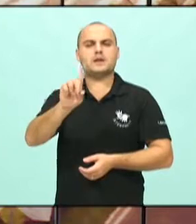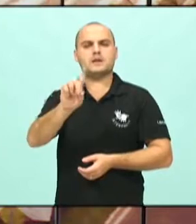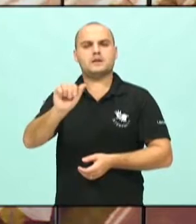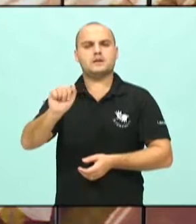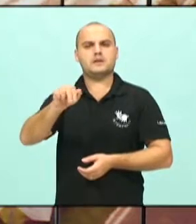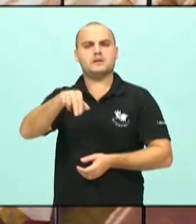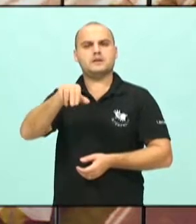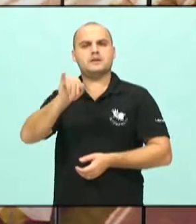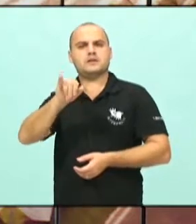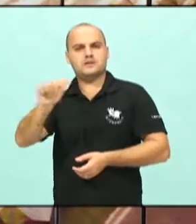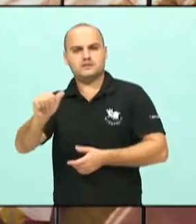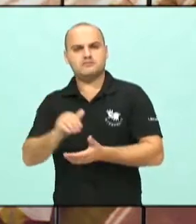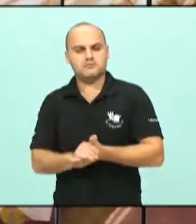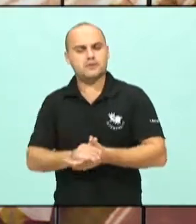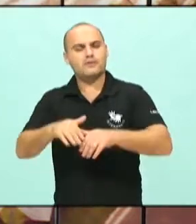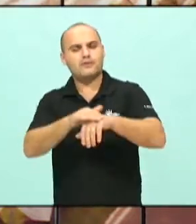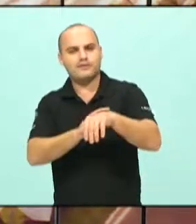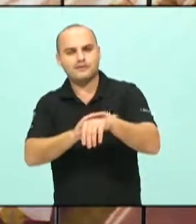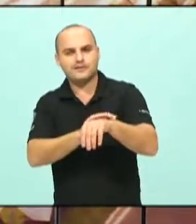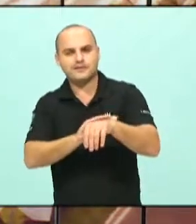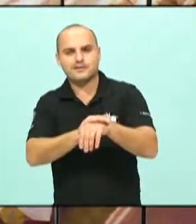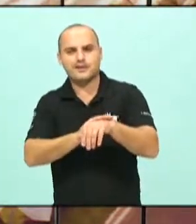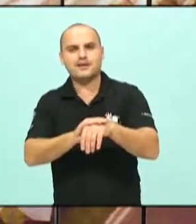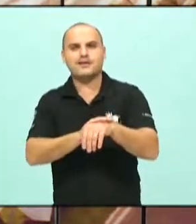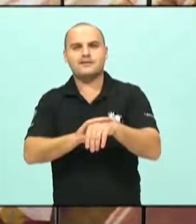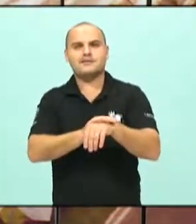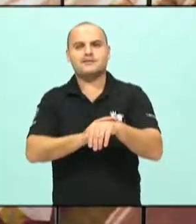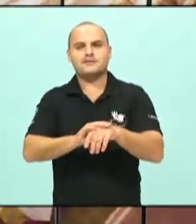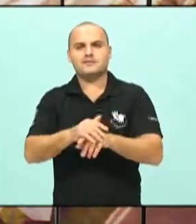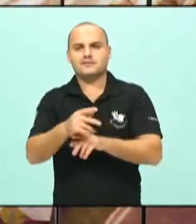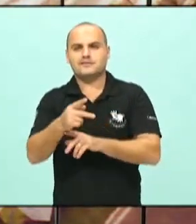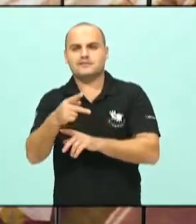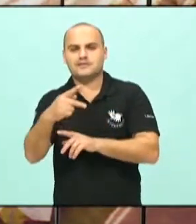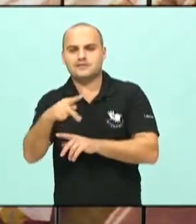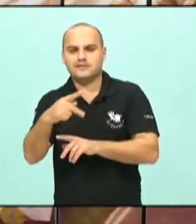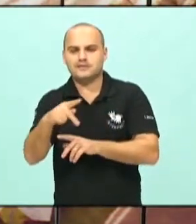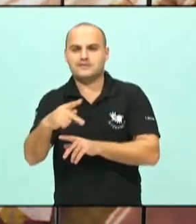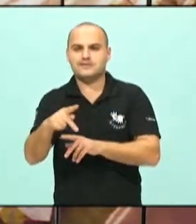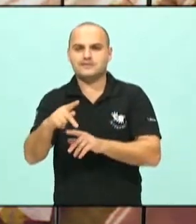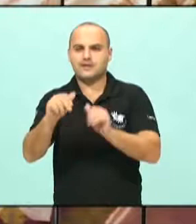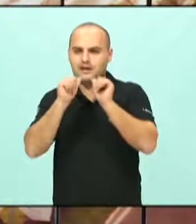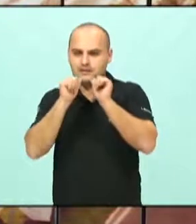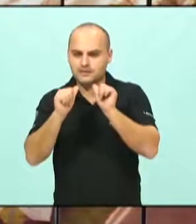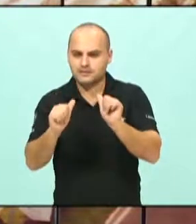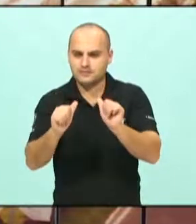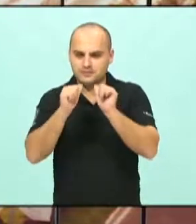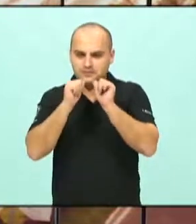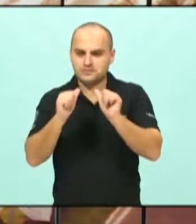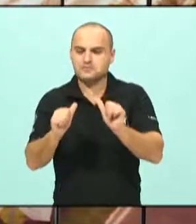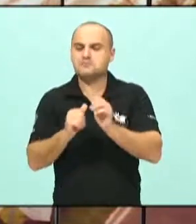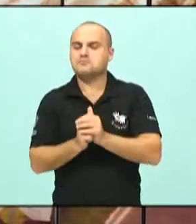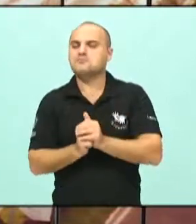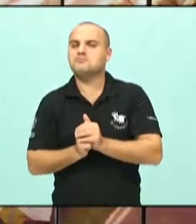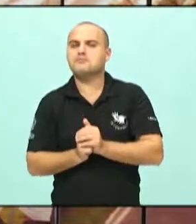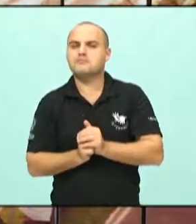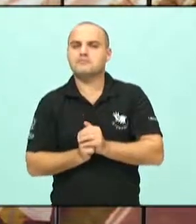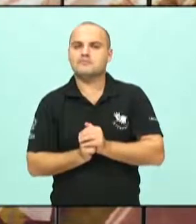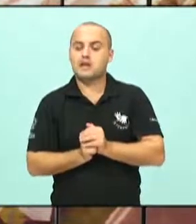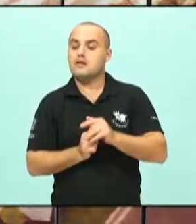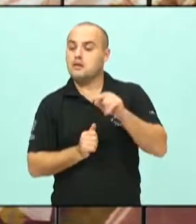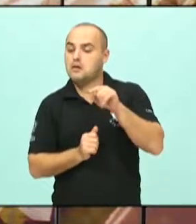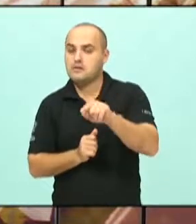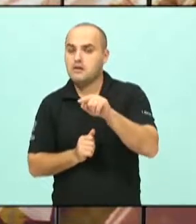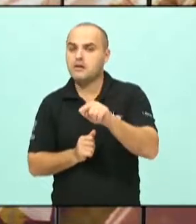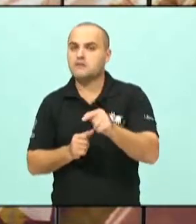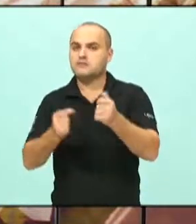Paulo, com o pessoal do seu gabinete, né? Certo. E